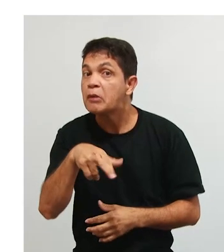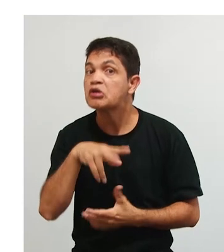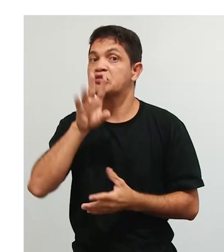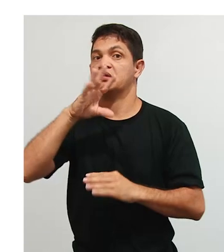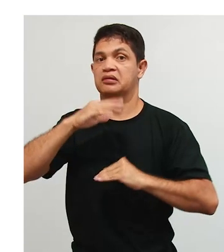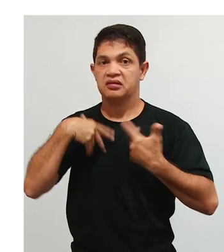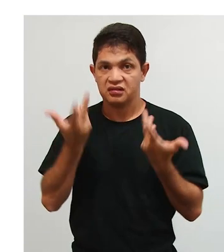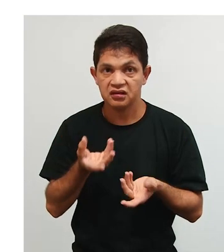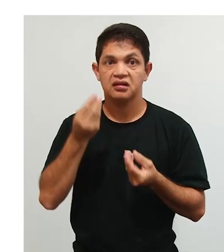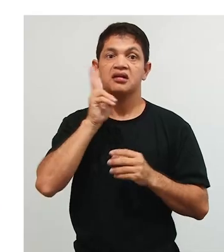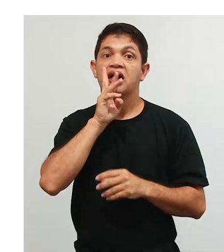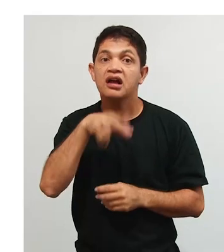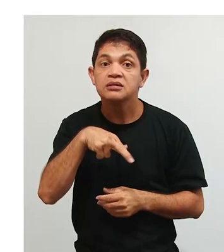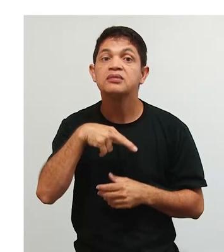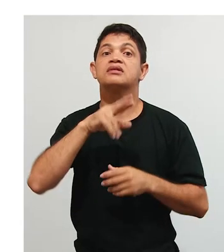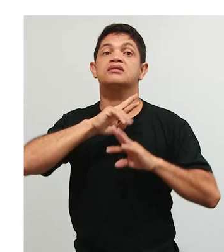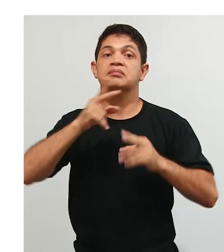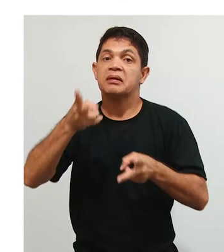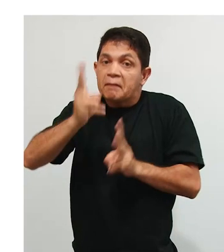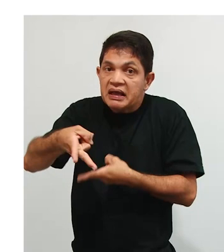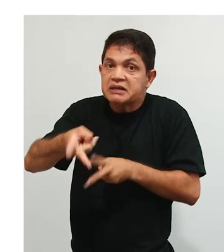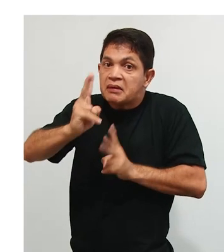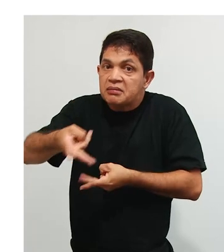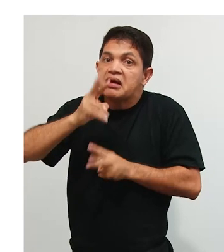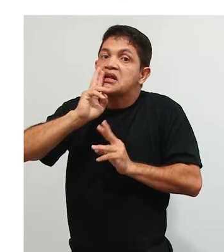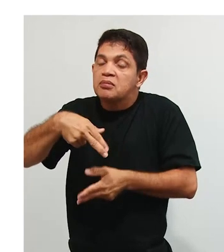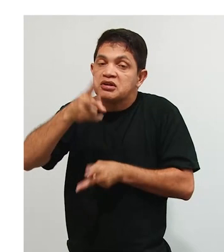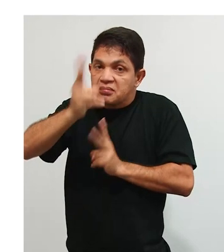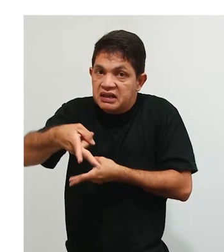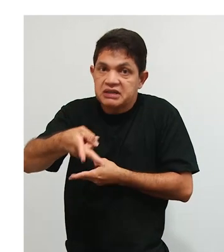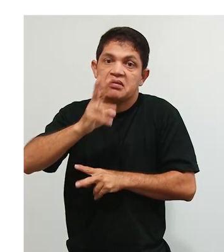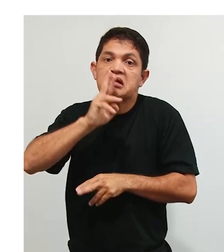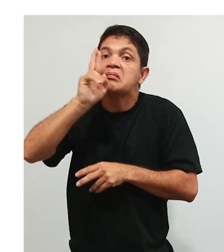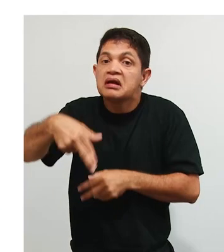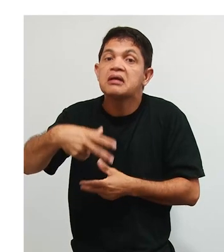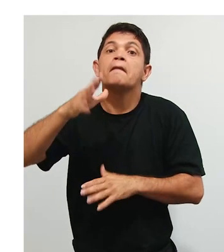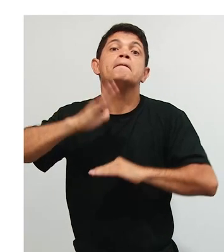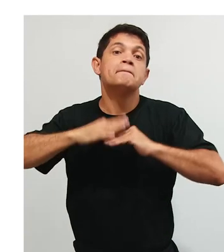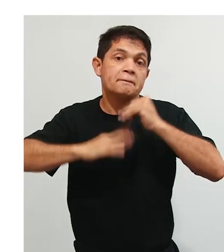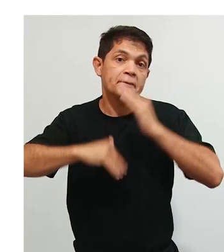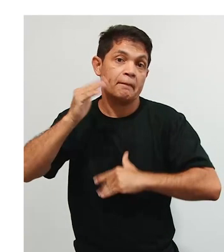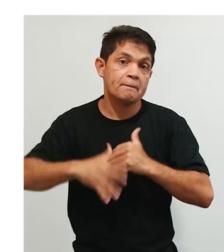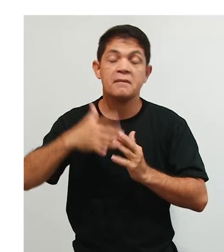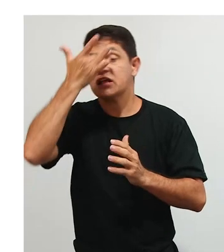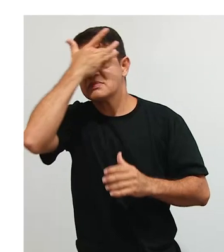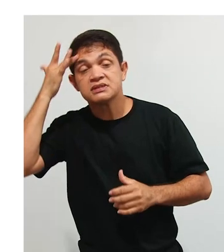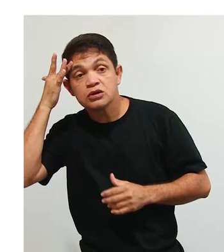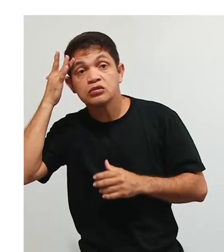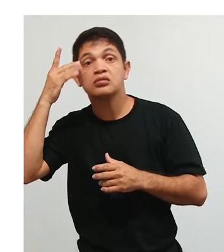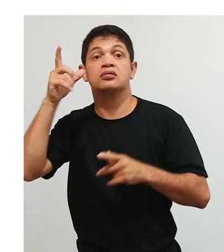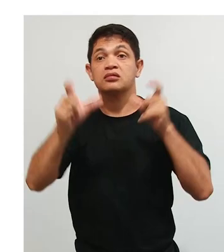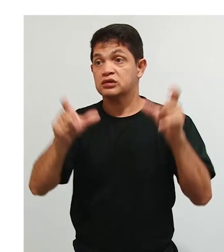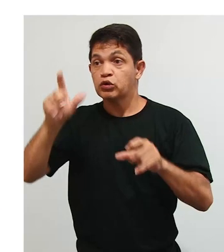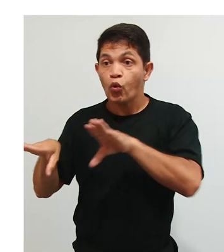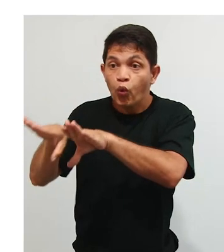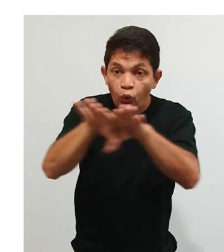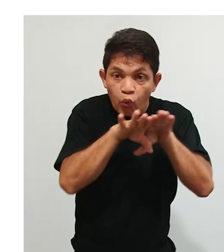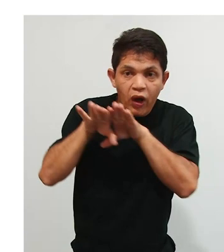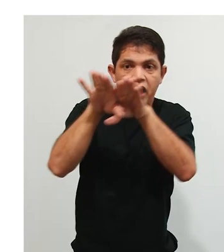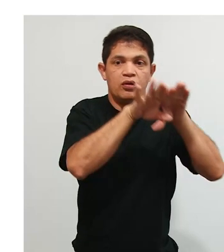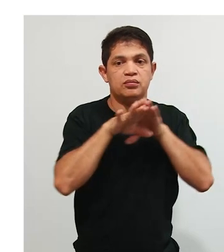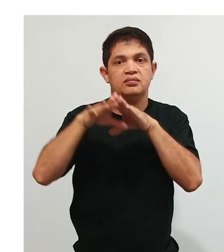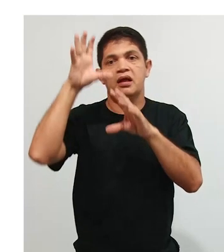Teremos as mesmas respostas porque é como se os sujeitos fossem todos iguais. Como se as pessoas fossem todas iguais.